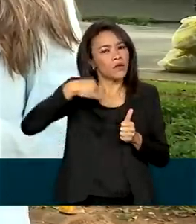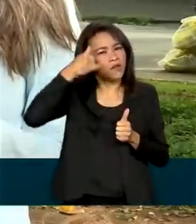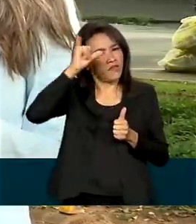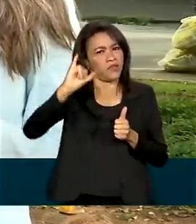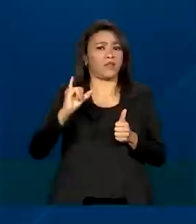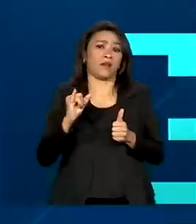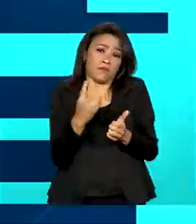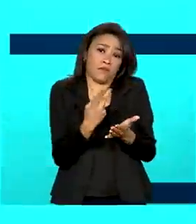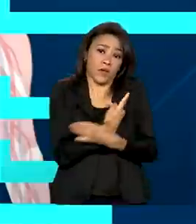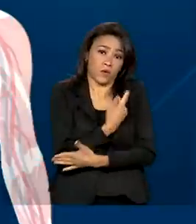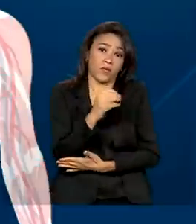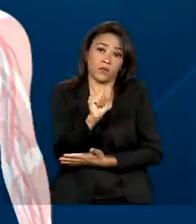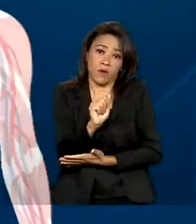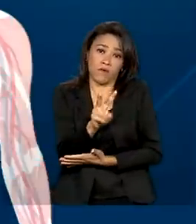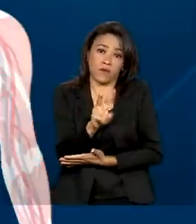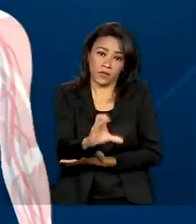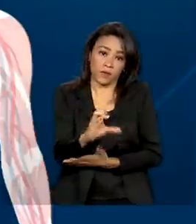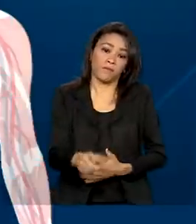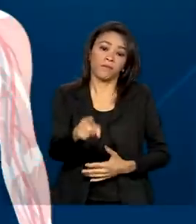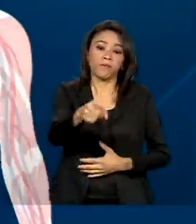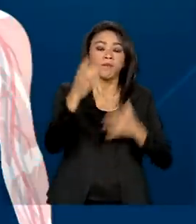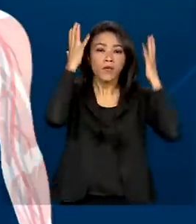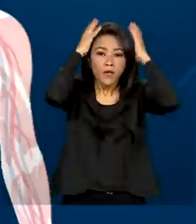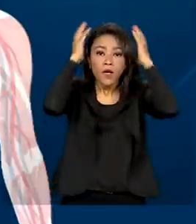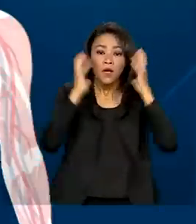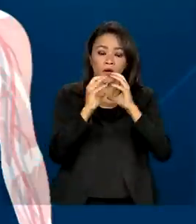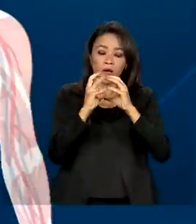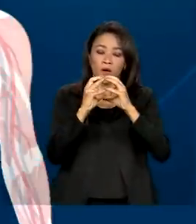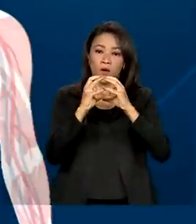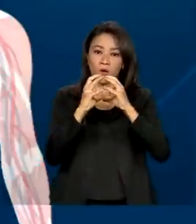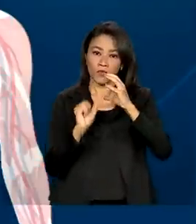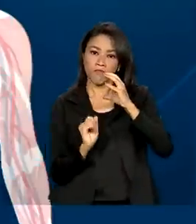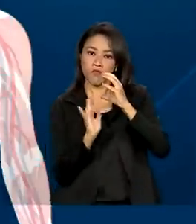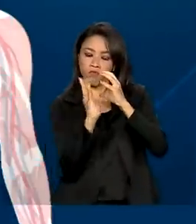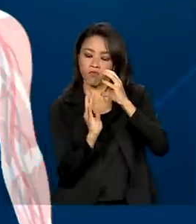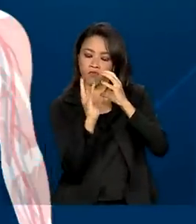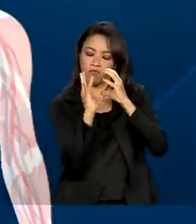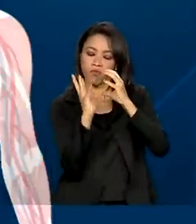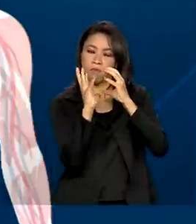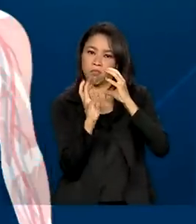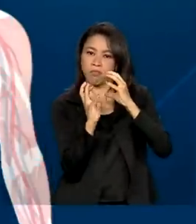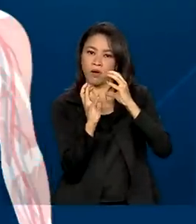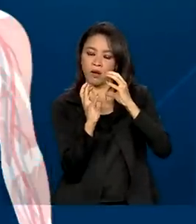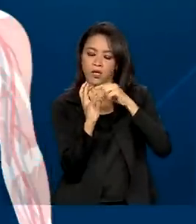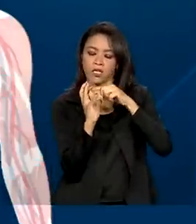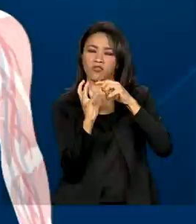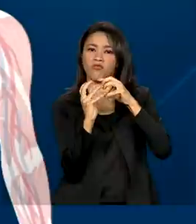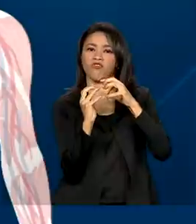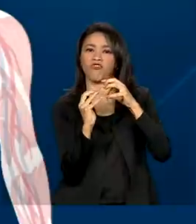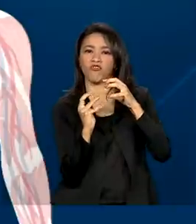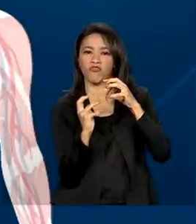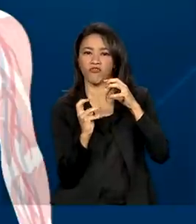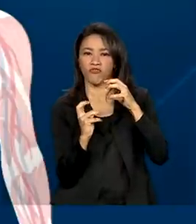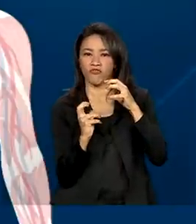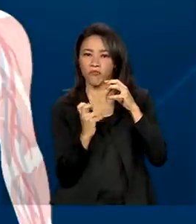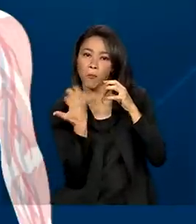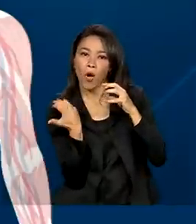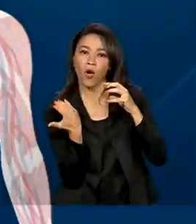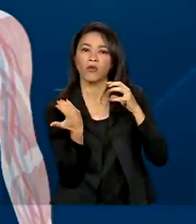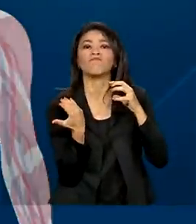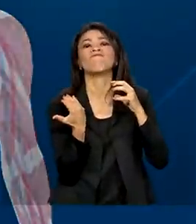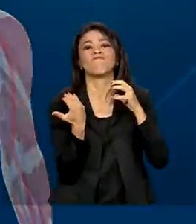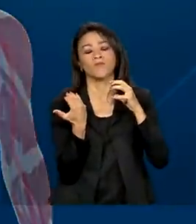esse acidente. No AVC, parte do cérebro para de receber sangue, o que leva à morte ou às sequelas permanentes.